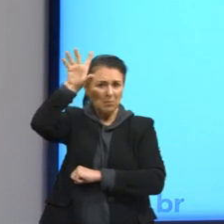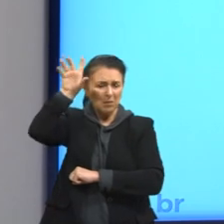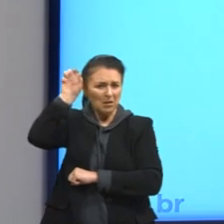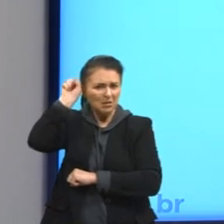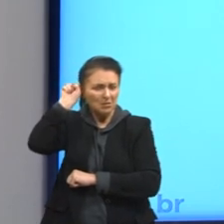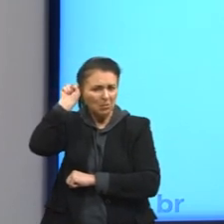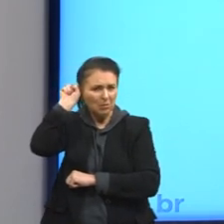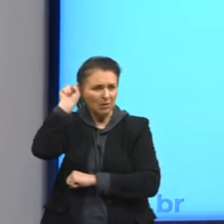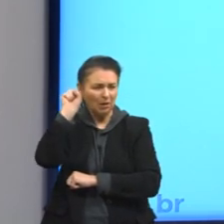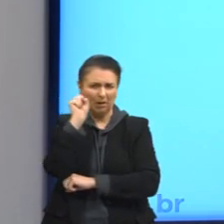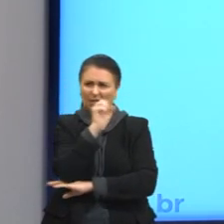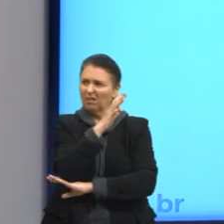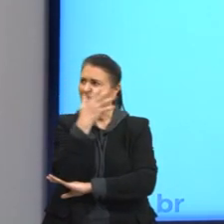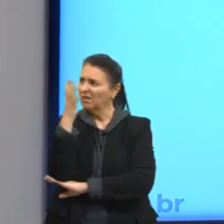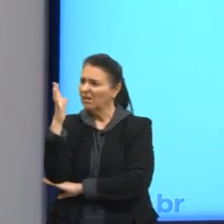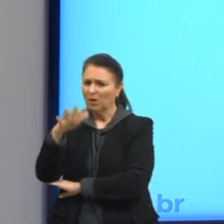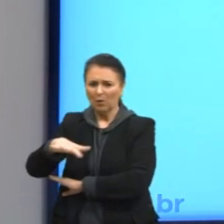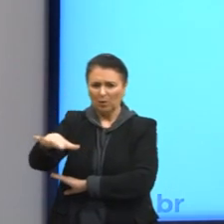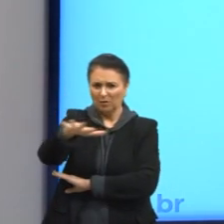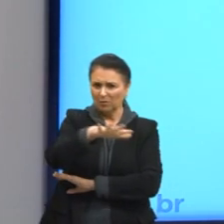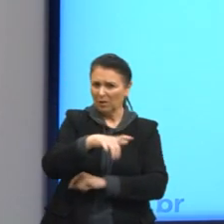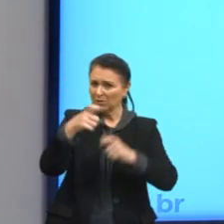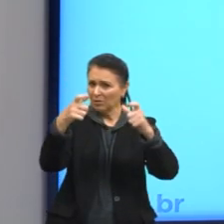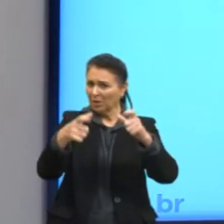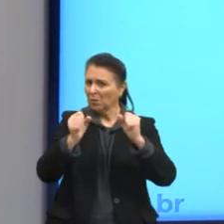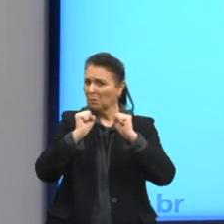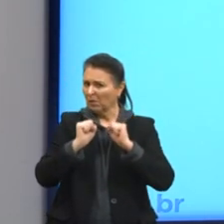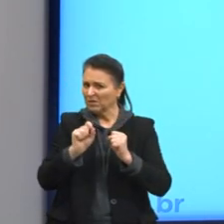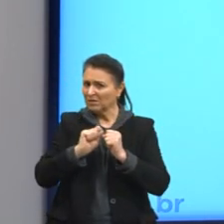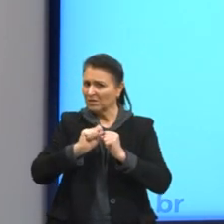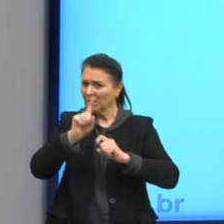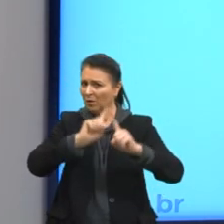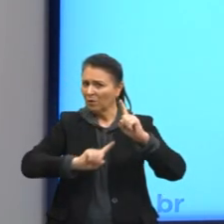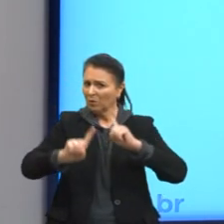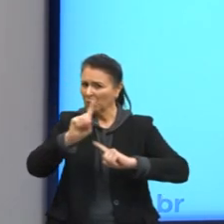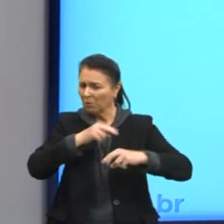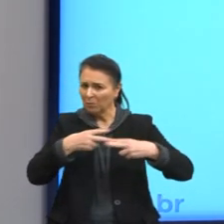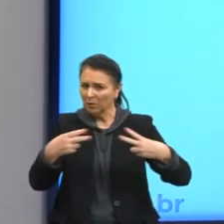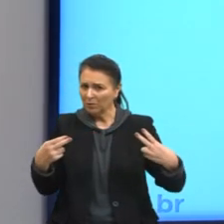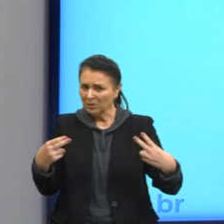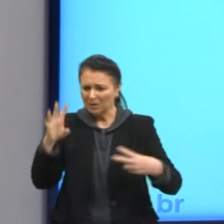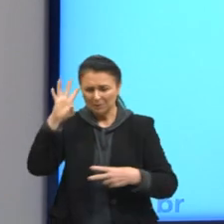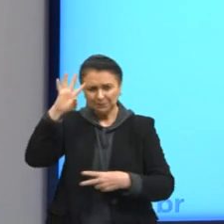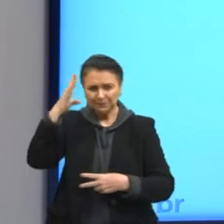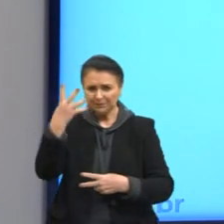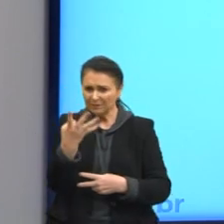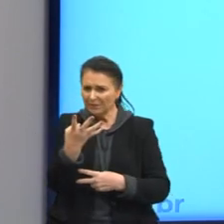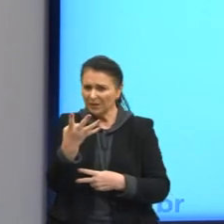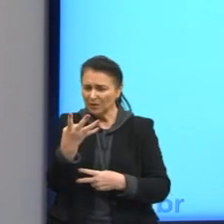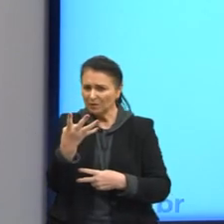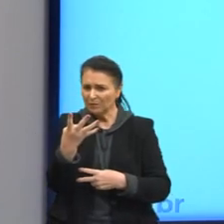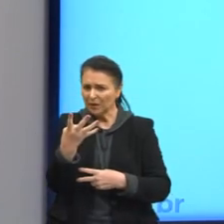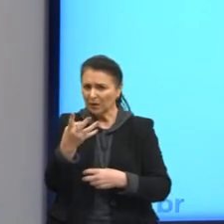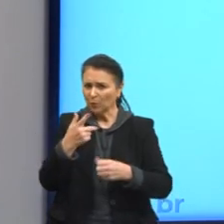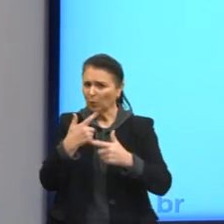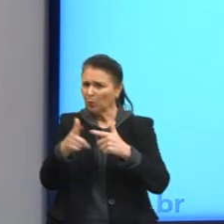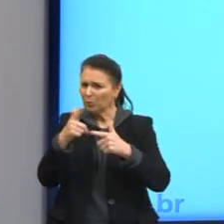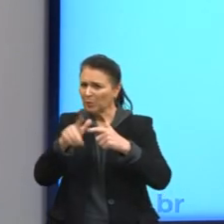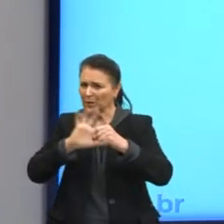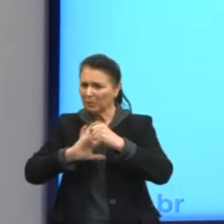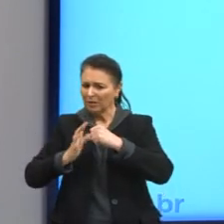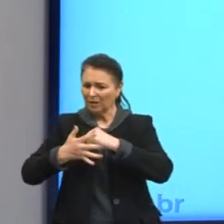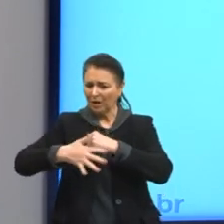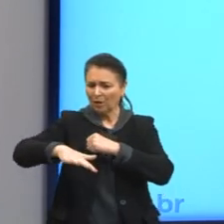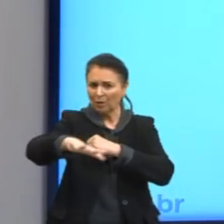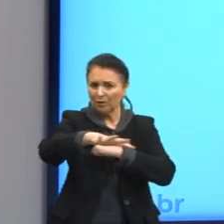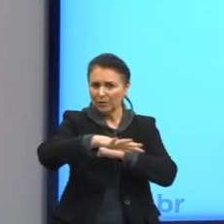o espaço, o local, pode fazer algo que resolva a questão da Covid ou da fome?